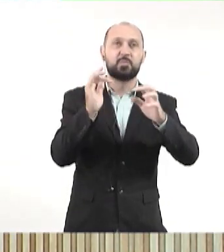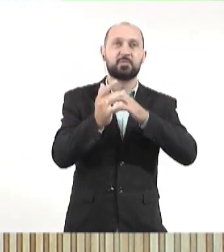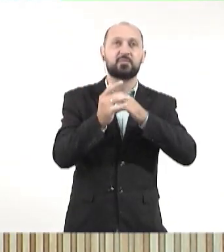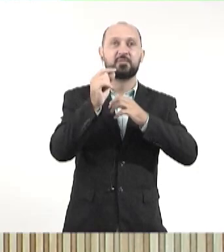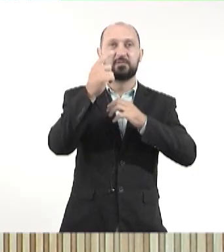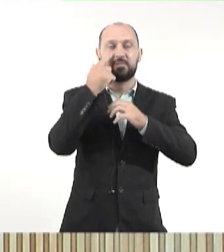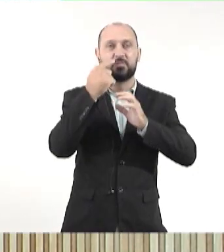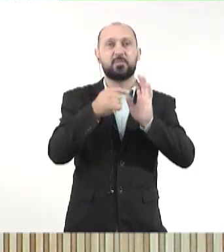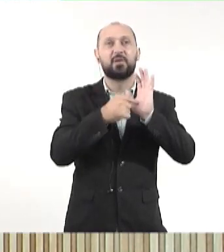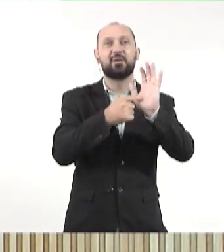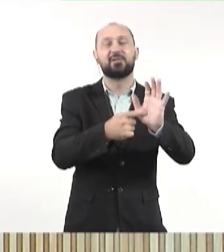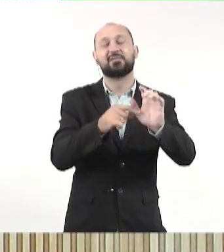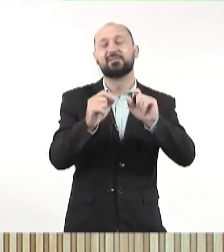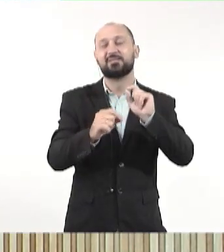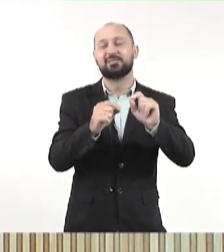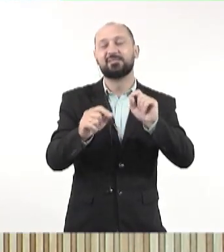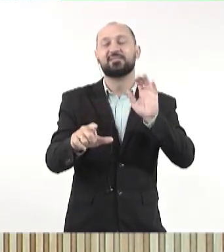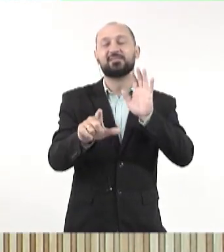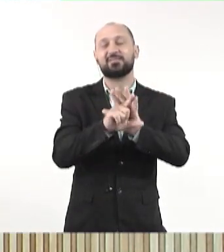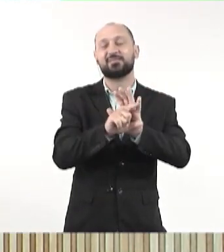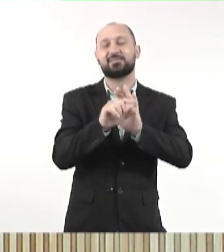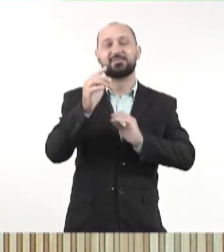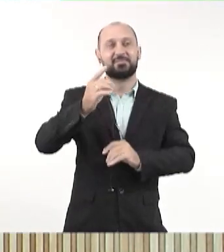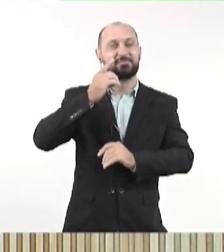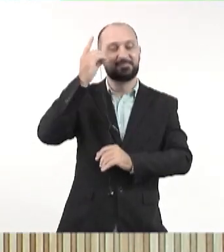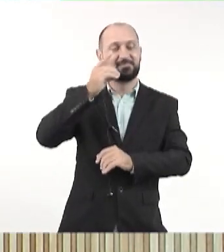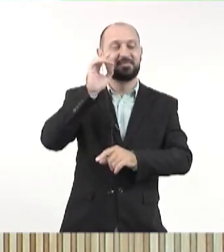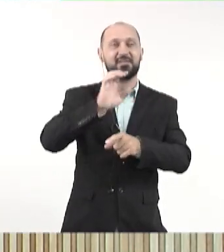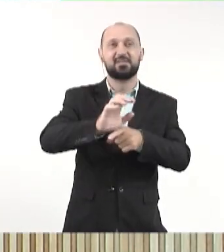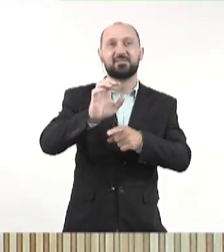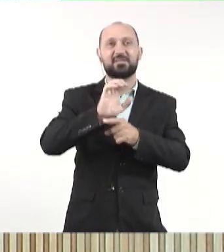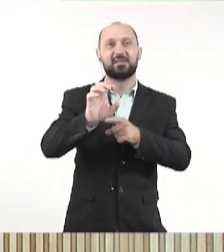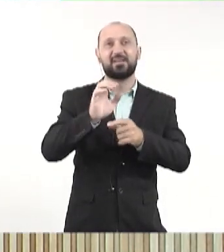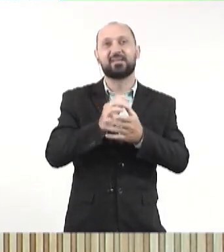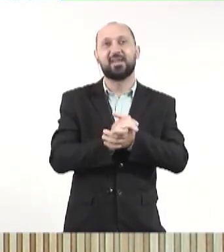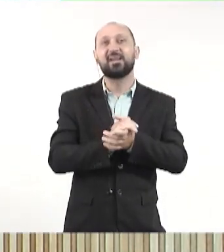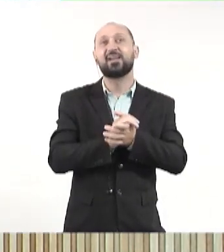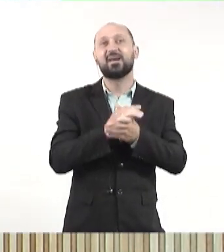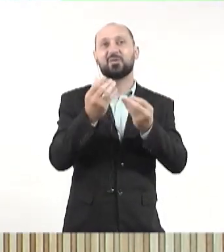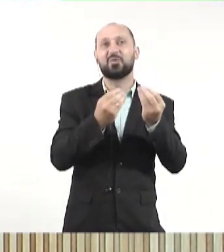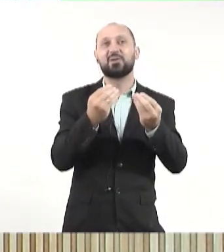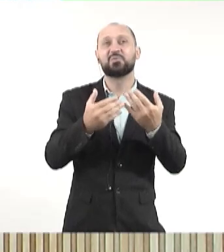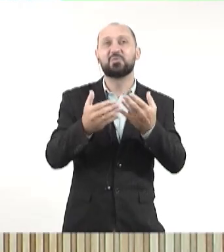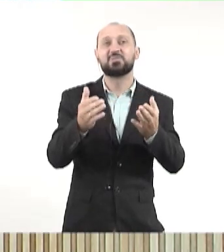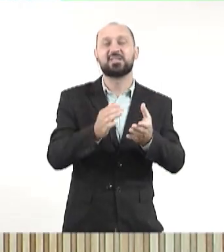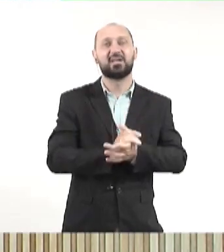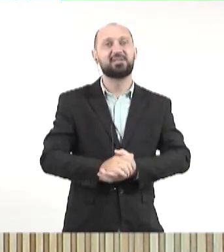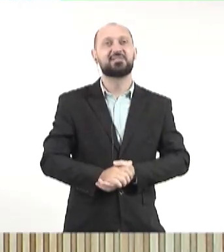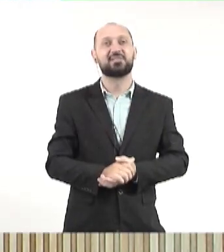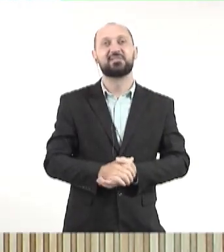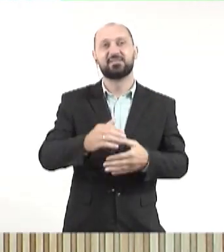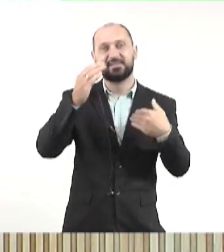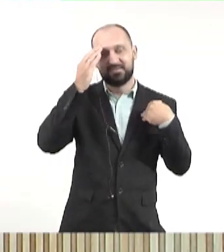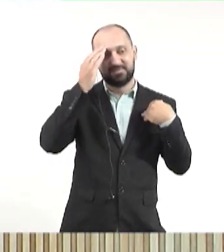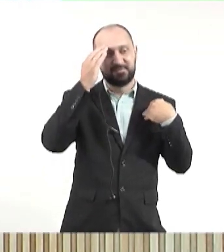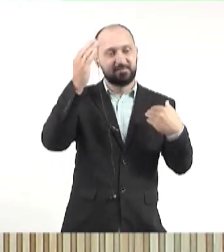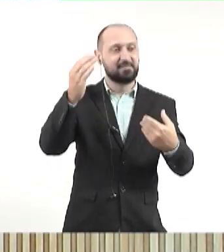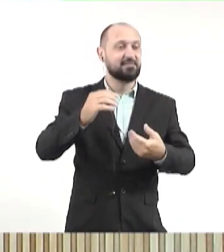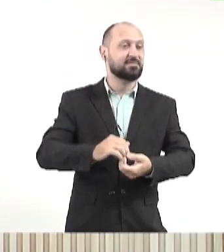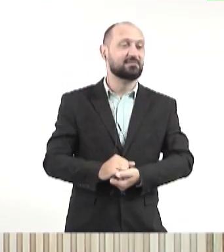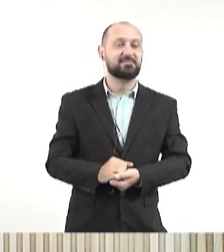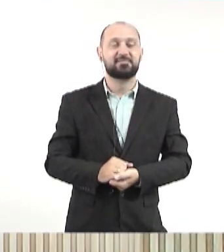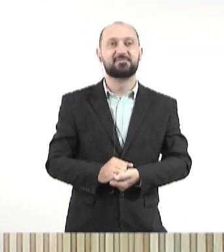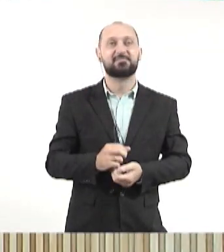sociais, inclusive destacando hoje leis de deputados estaduais que foram sancionadas pelo Poder Executivo. Muito obrigado pela sua